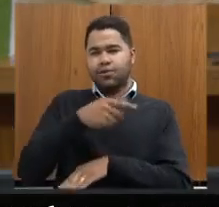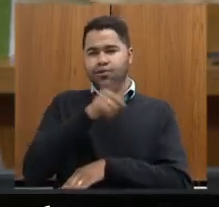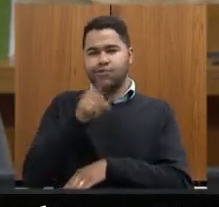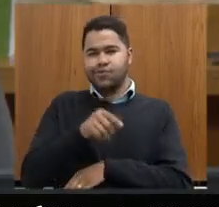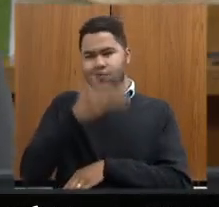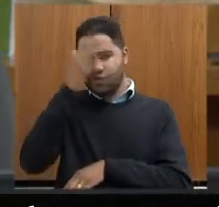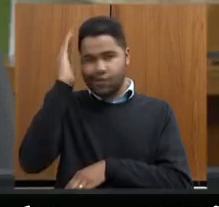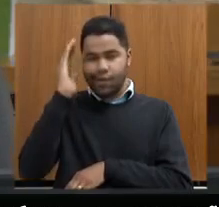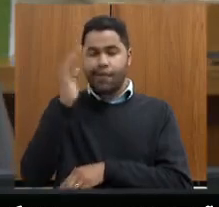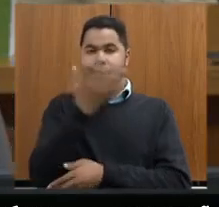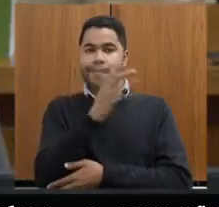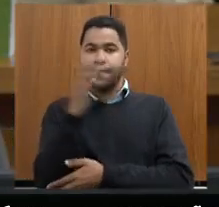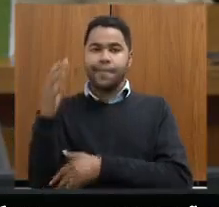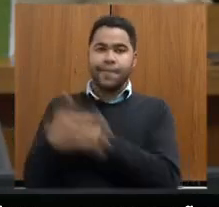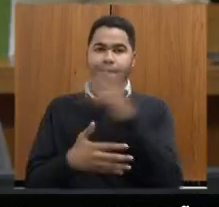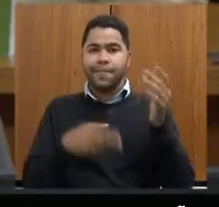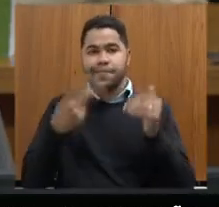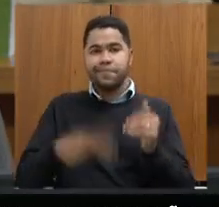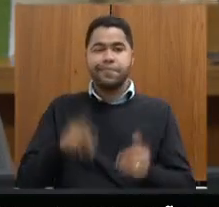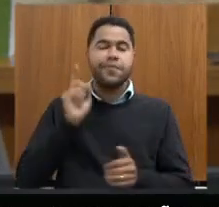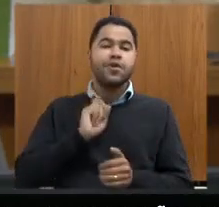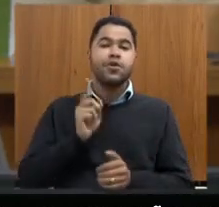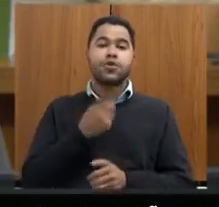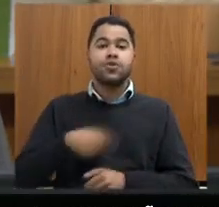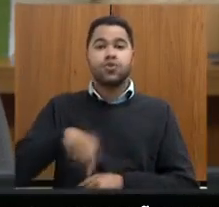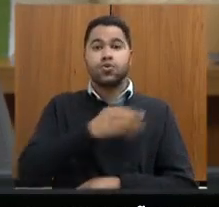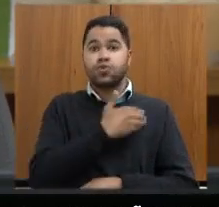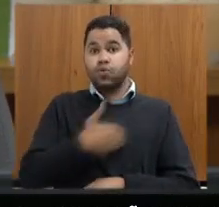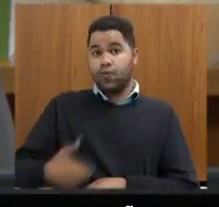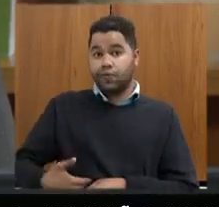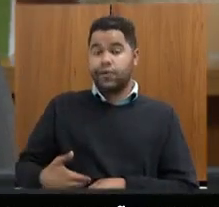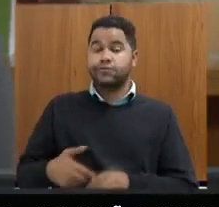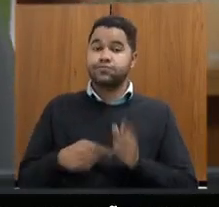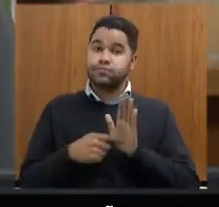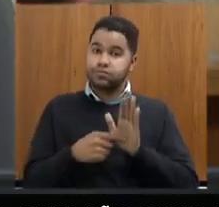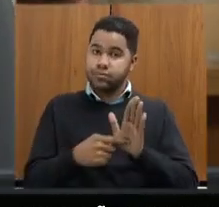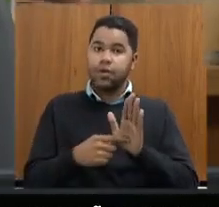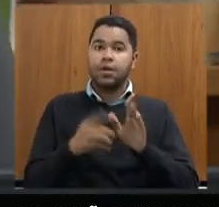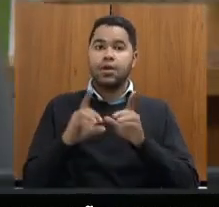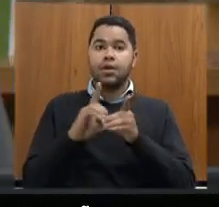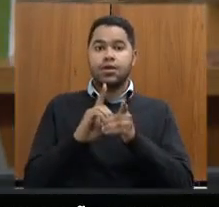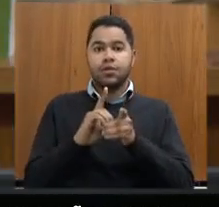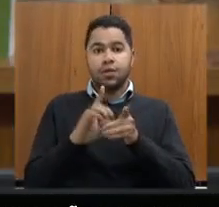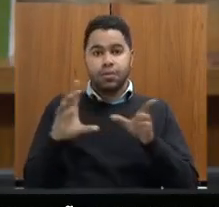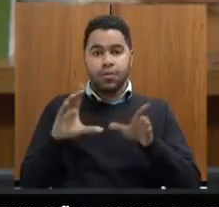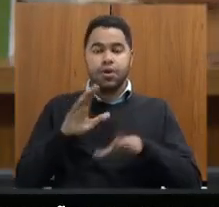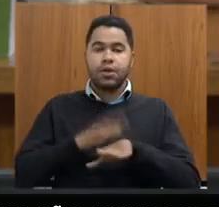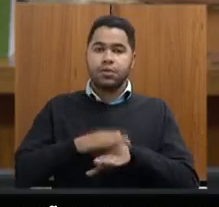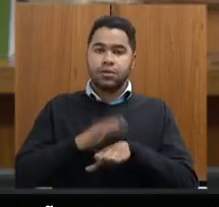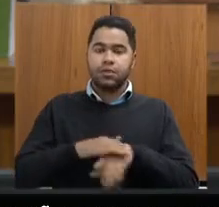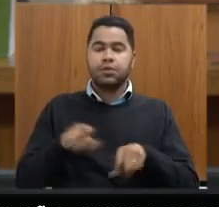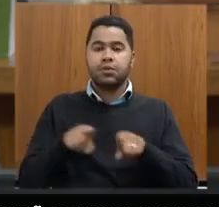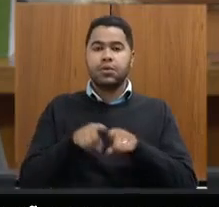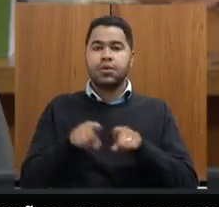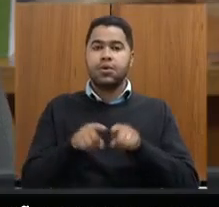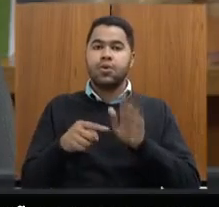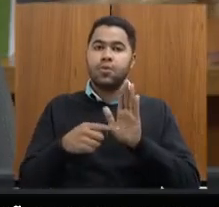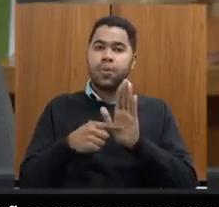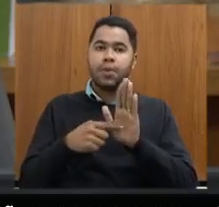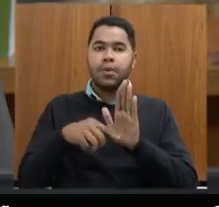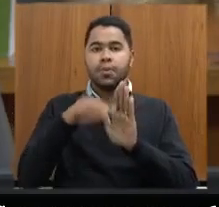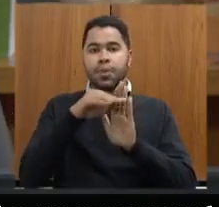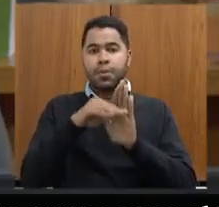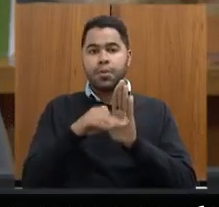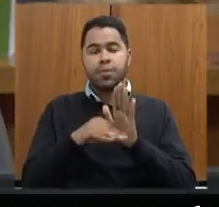ambiente no estado de minas gerais nosso governo é um governo que preza pela democracia pela livre expressão de